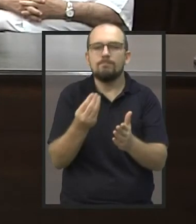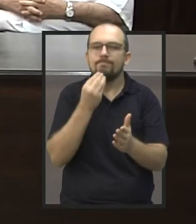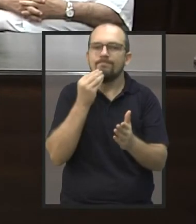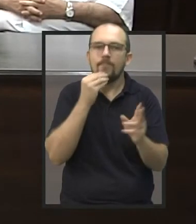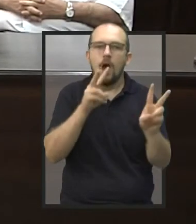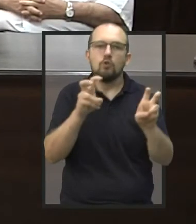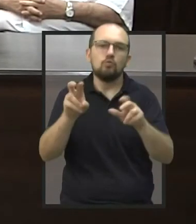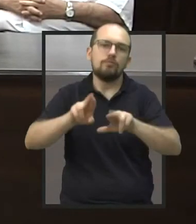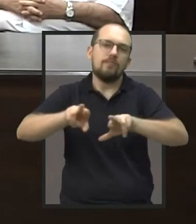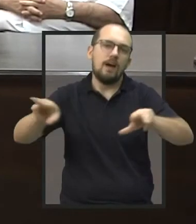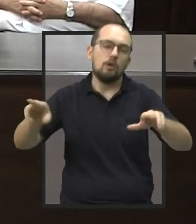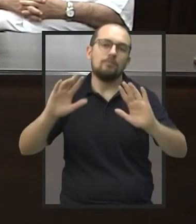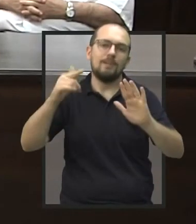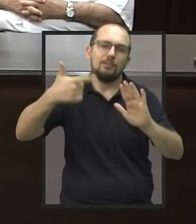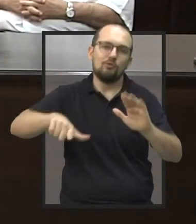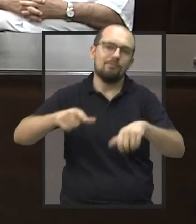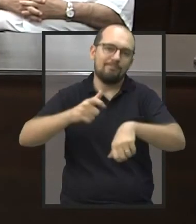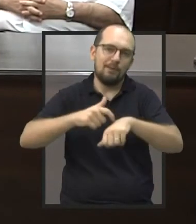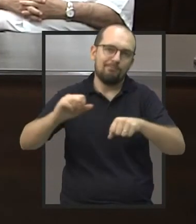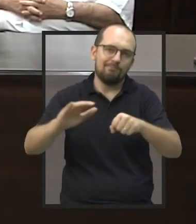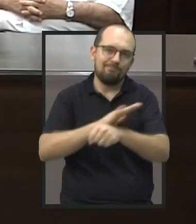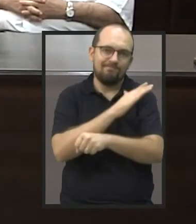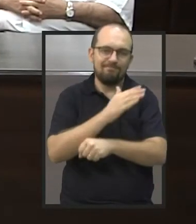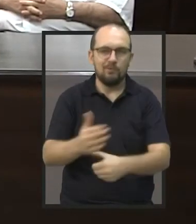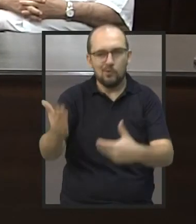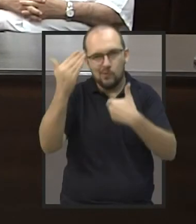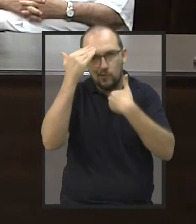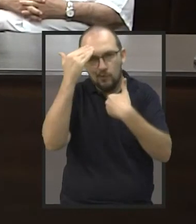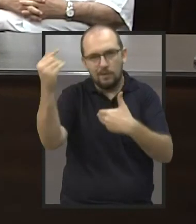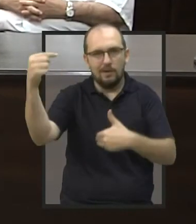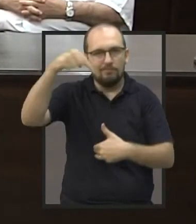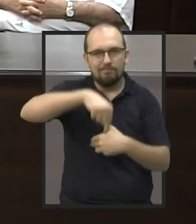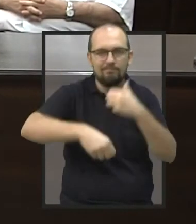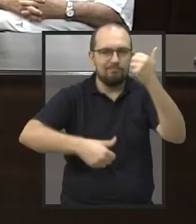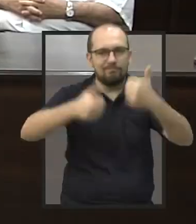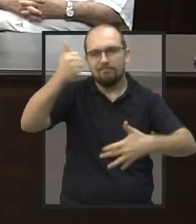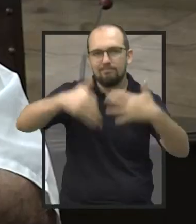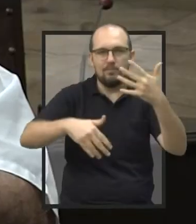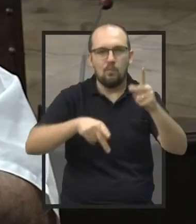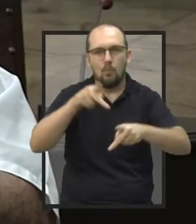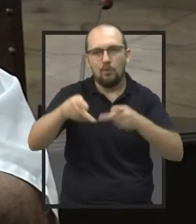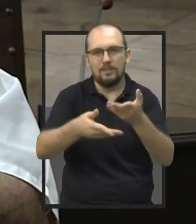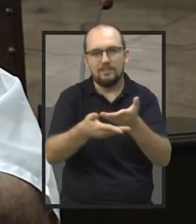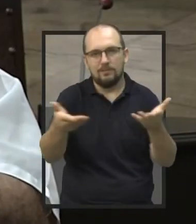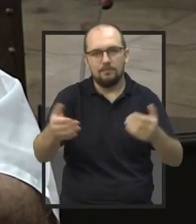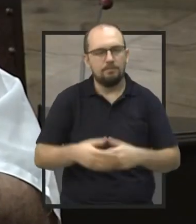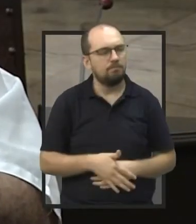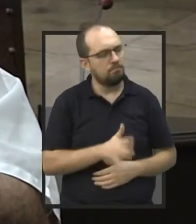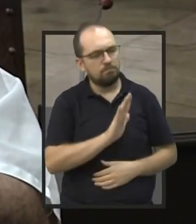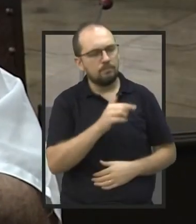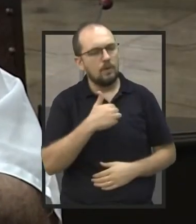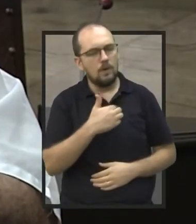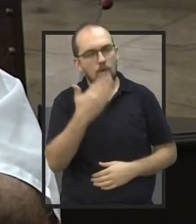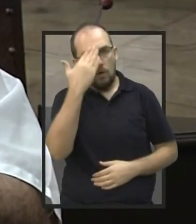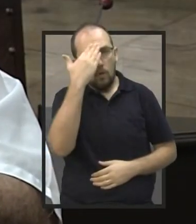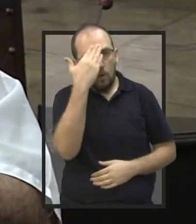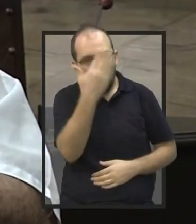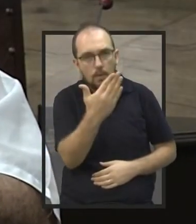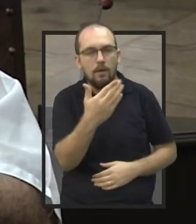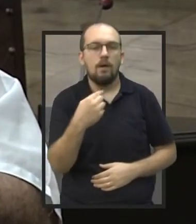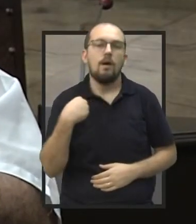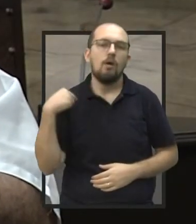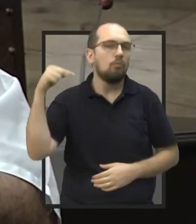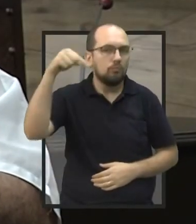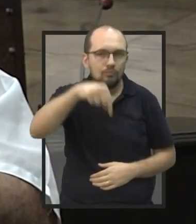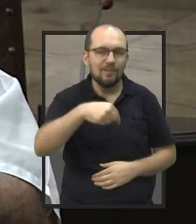Mais uma vez, obrigado pela vinda aqui do senhor, pela prestação de serviço aí para a população de Jaú. Eu que agradeço. Eu venho aqui,